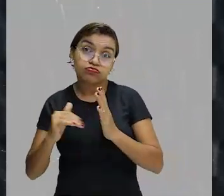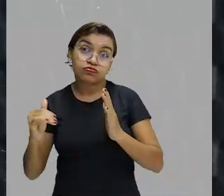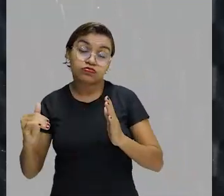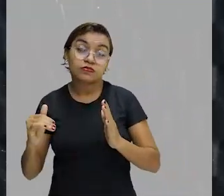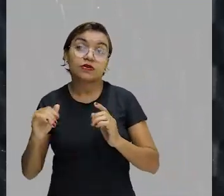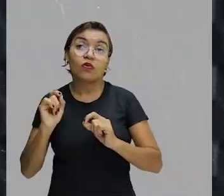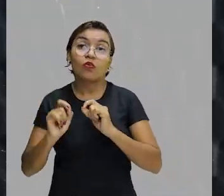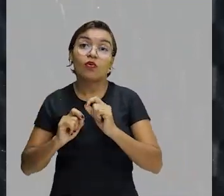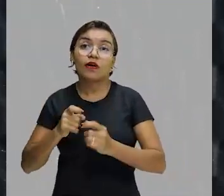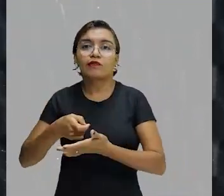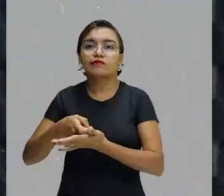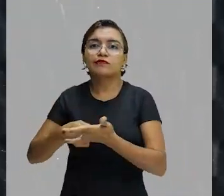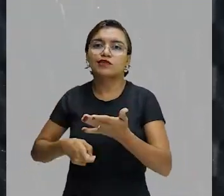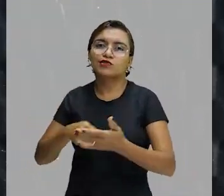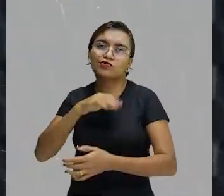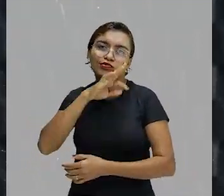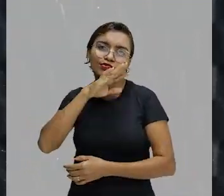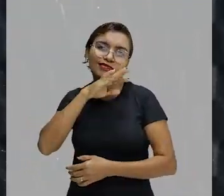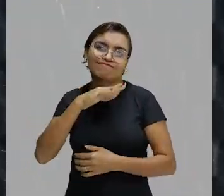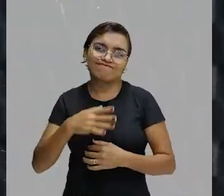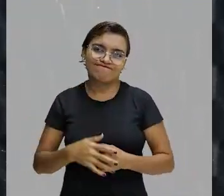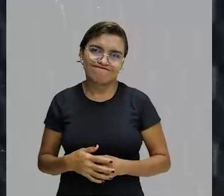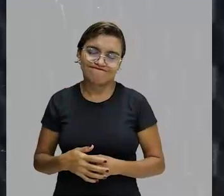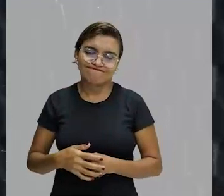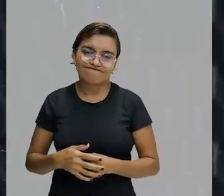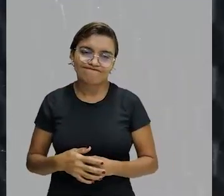vai empobrecer o seu texto.